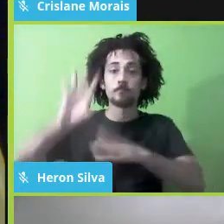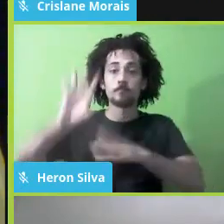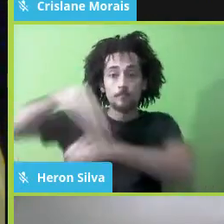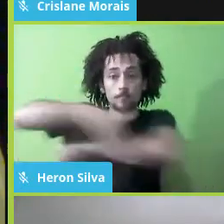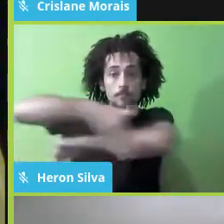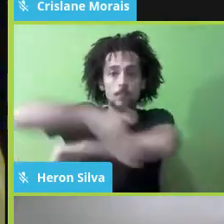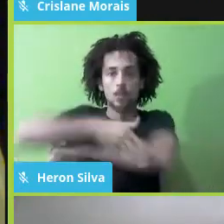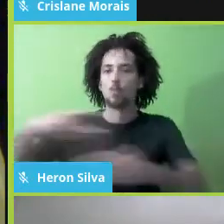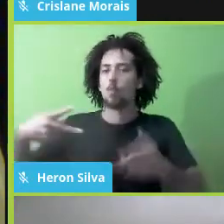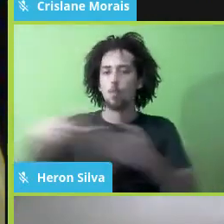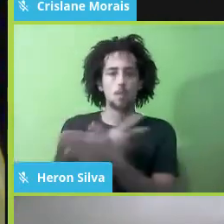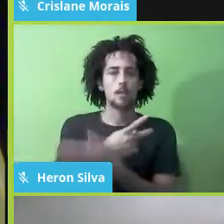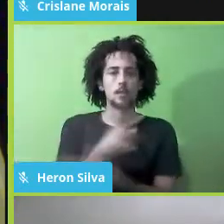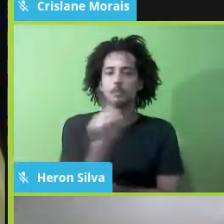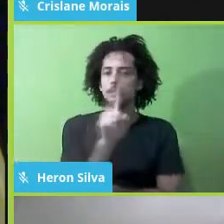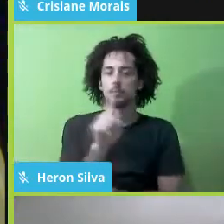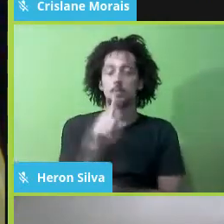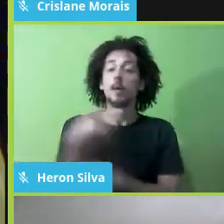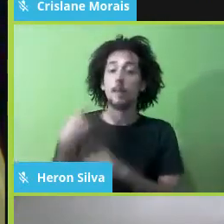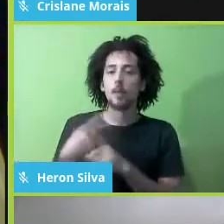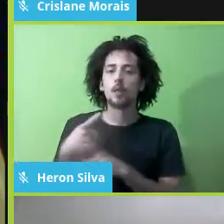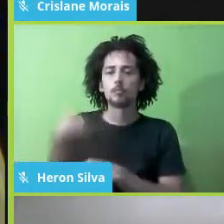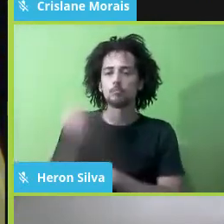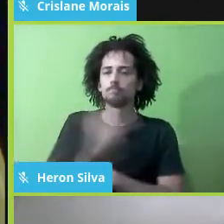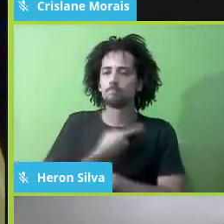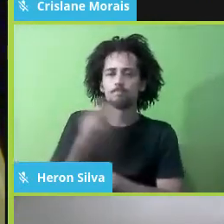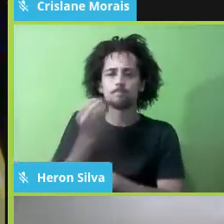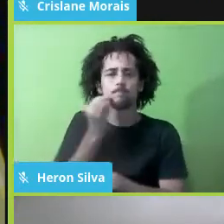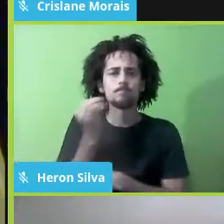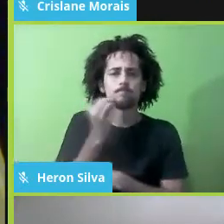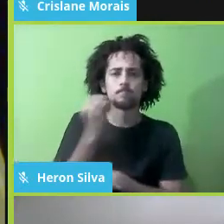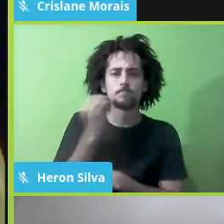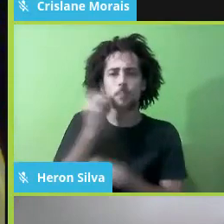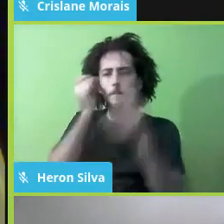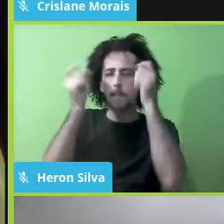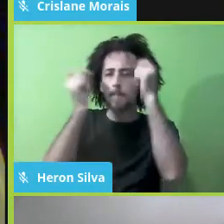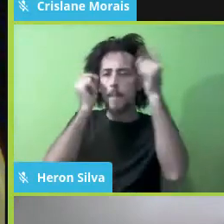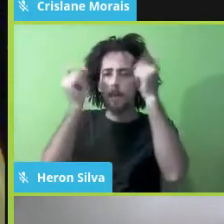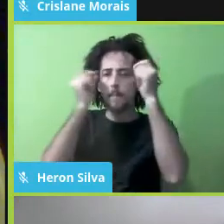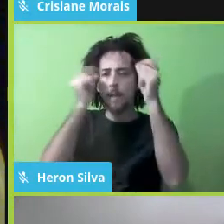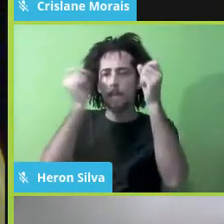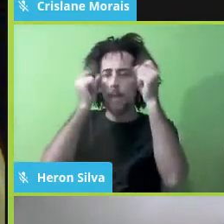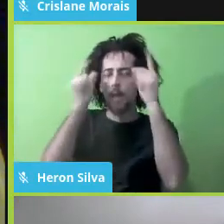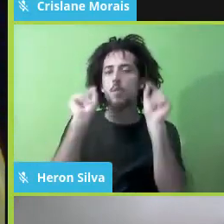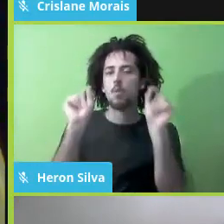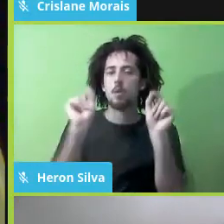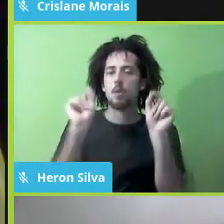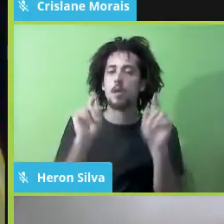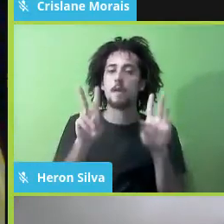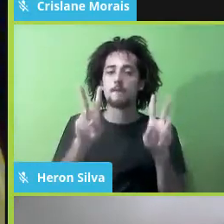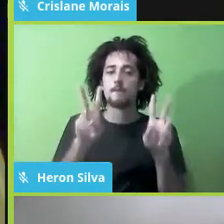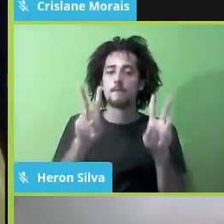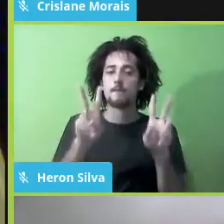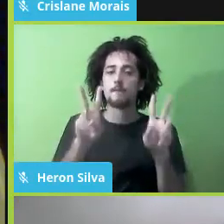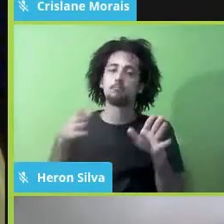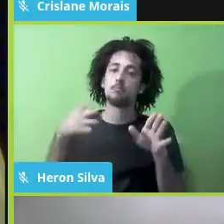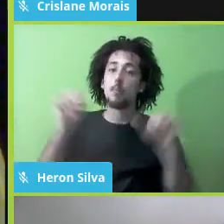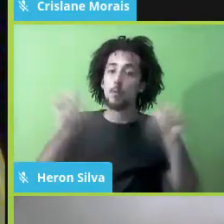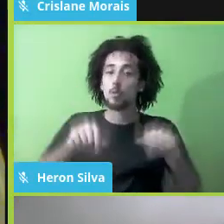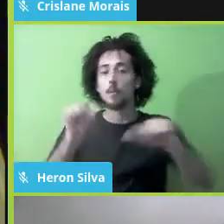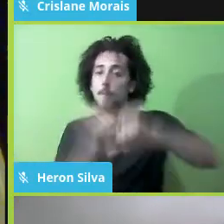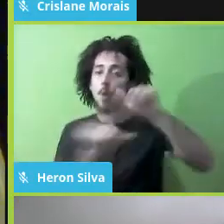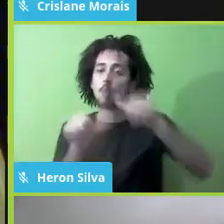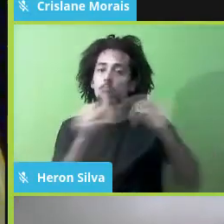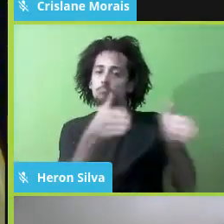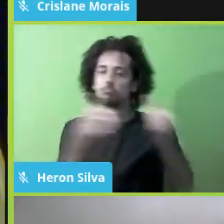momento a gente vai inventando coisas como vocês estão inventando agora, mas esse é um momento transitório. Passado ele, nós temos que recuperar as ruas. Eu não